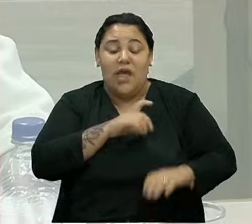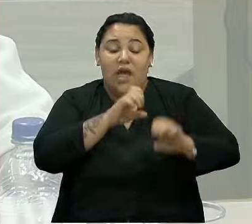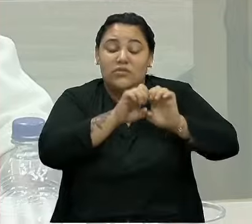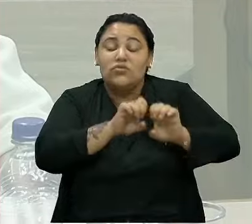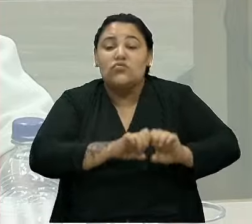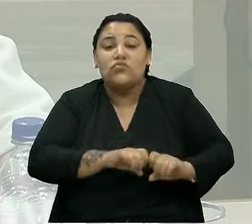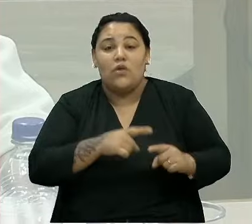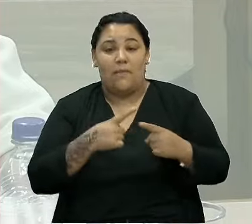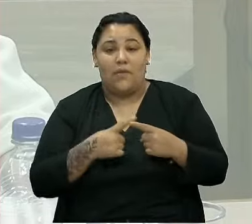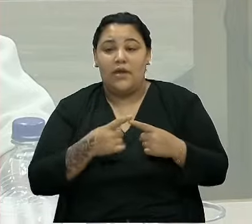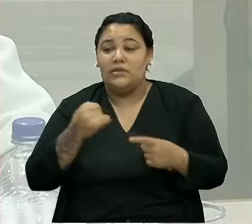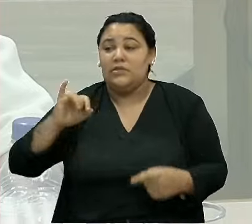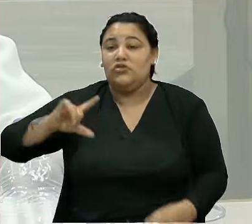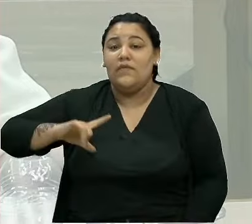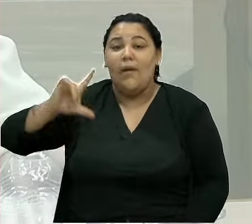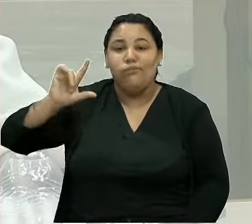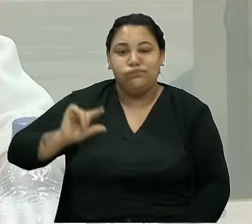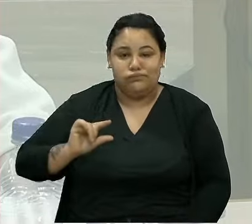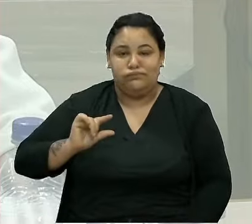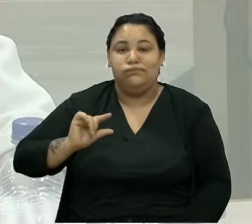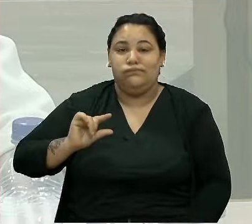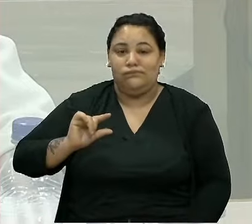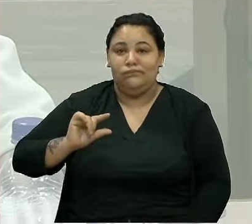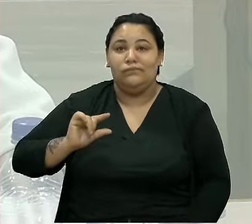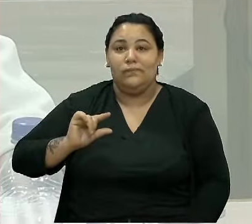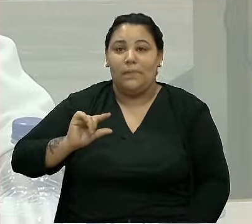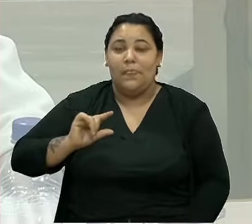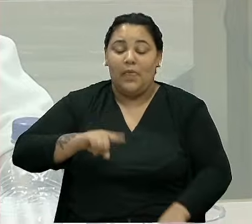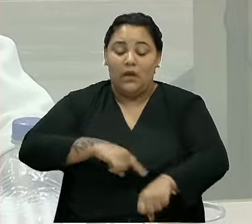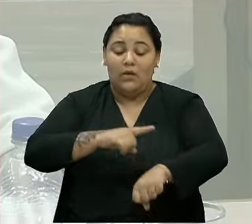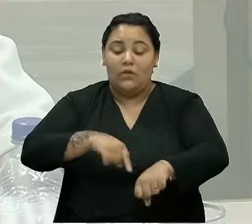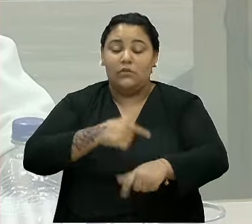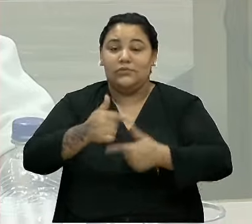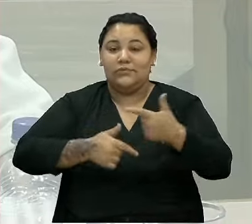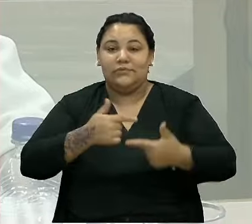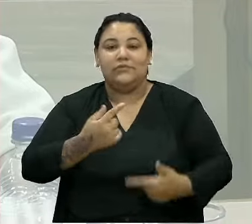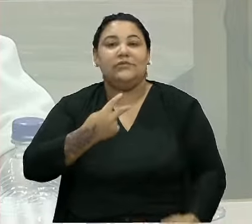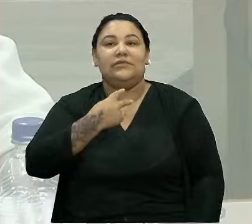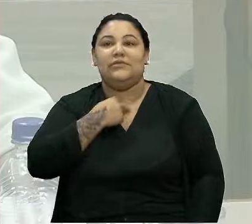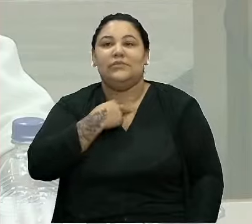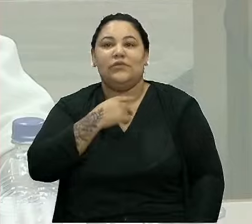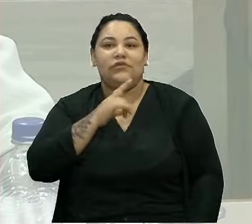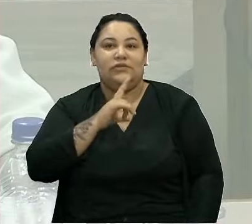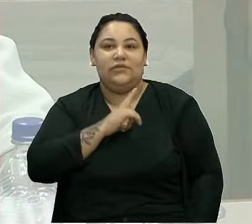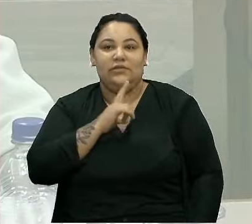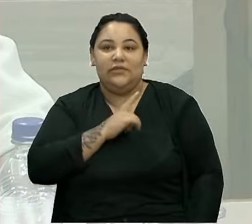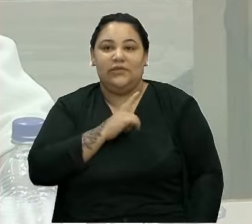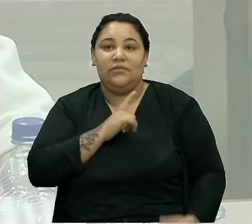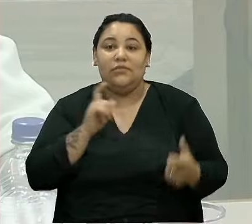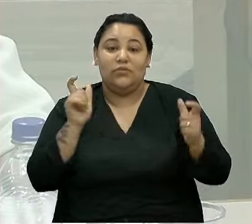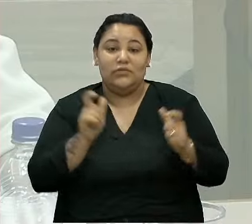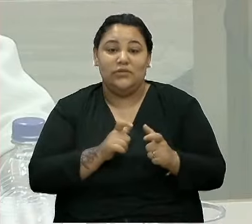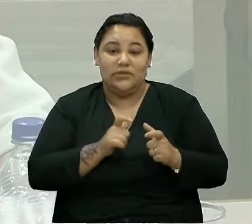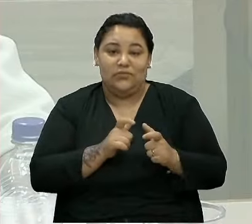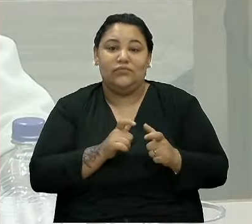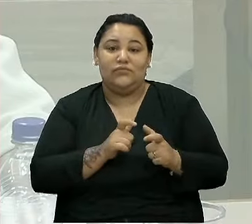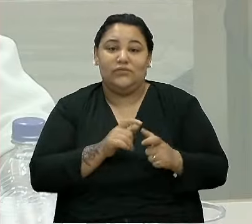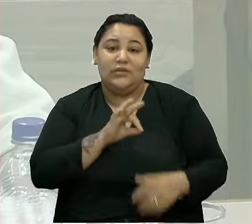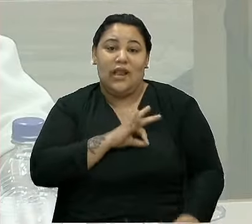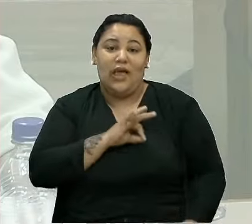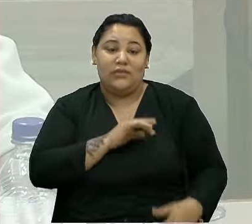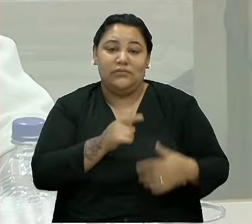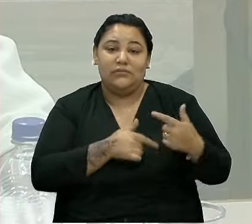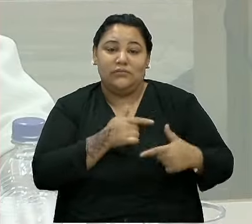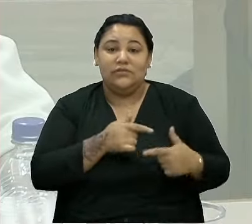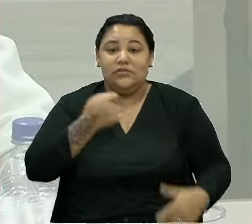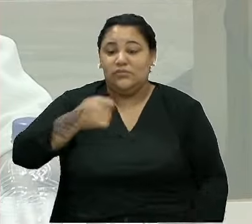porque se houver uma redução da jornada de trabalho, não pode haver uma redução do ganho desse trabalhador. Então, gente precisa